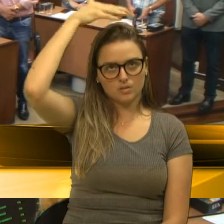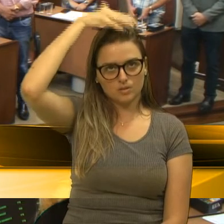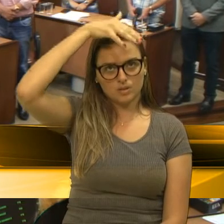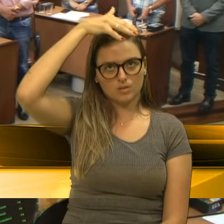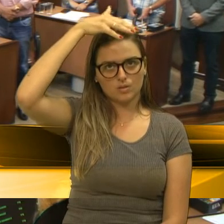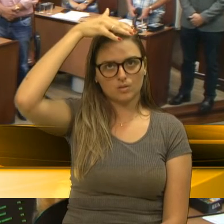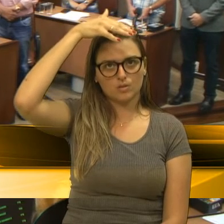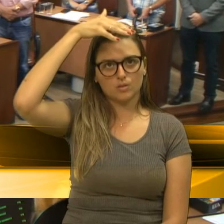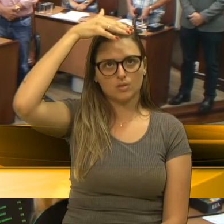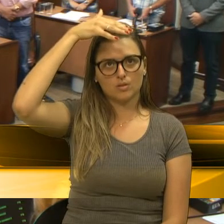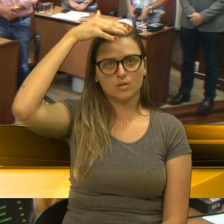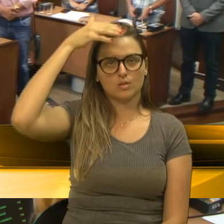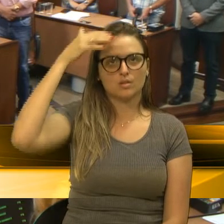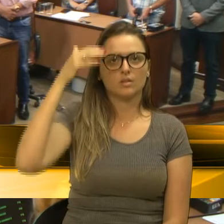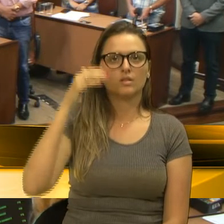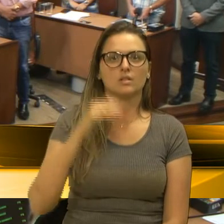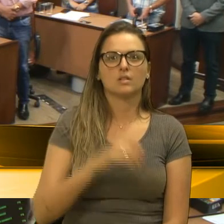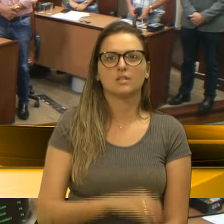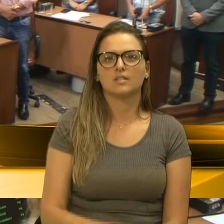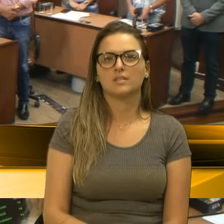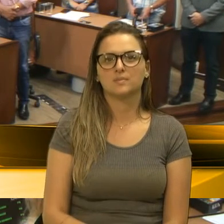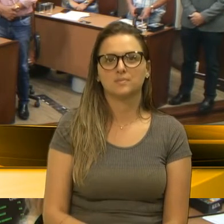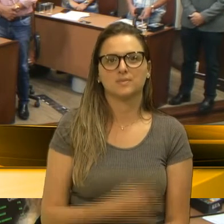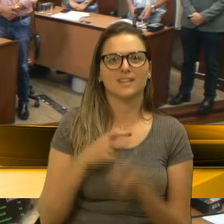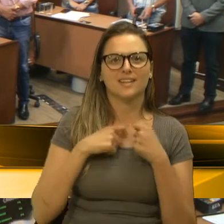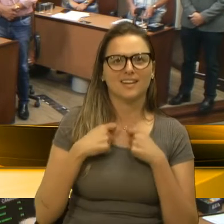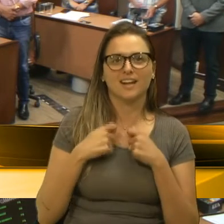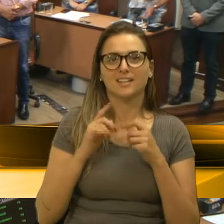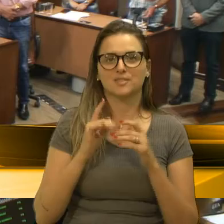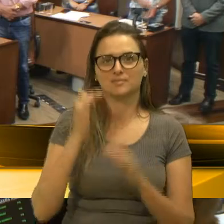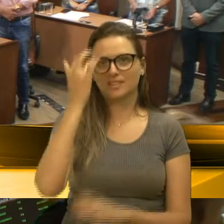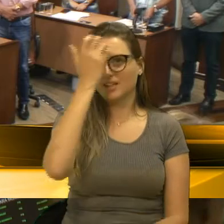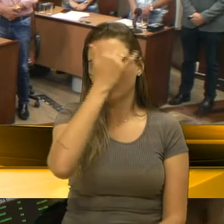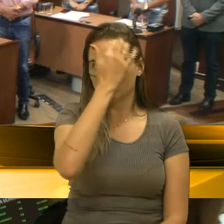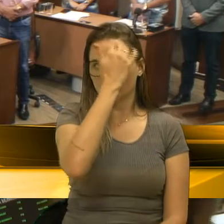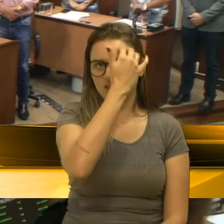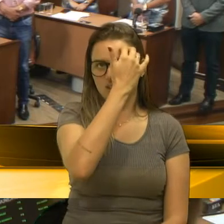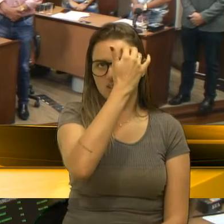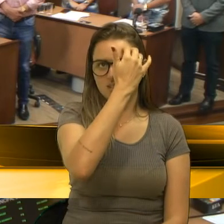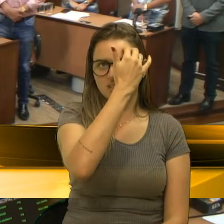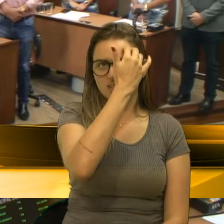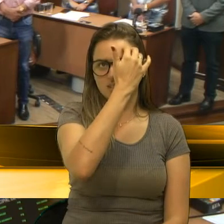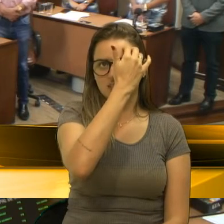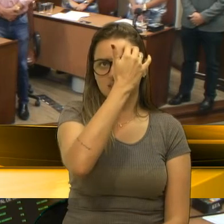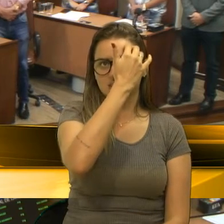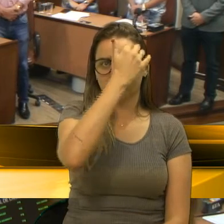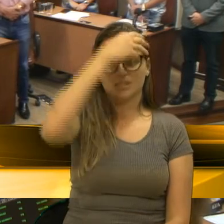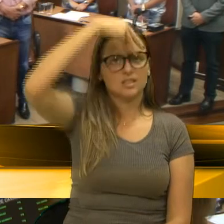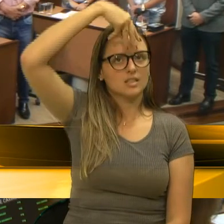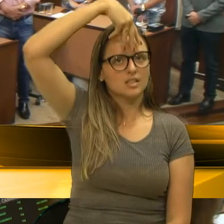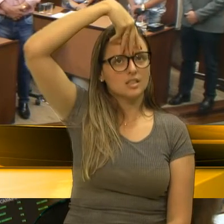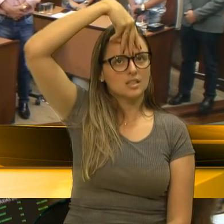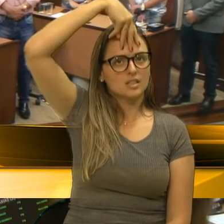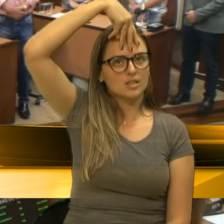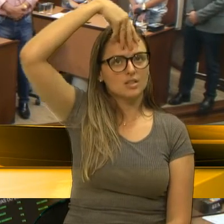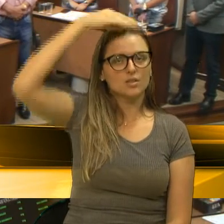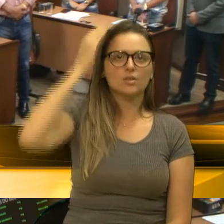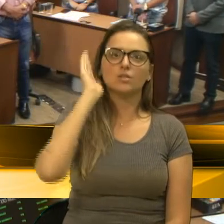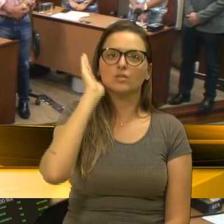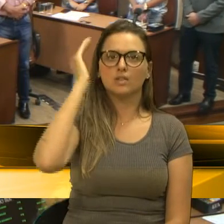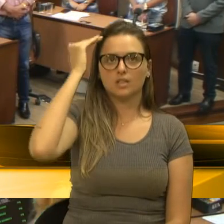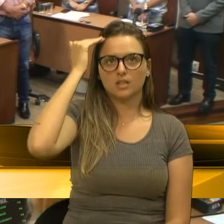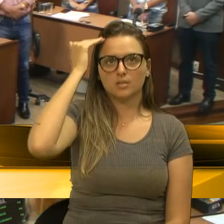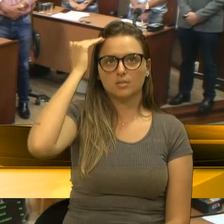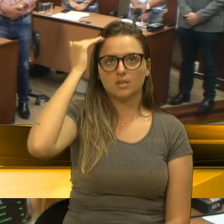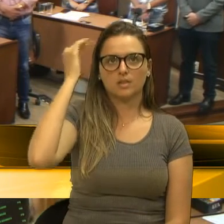Tomé, Ricardo, Adilói Domênico, Kiko Girardi, Felipe